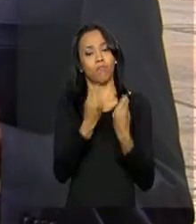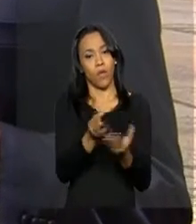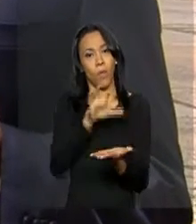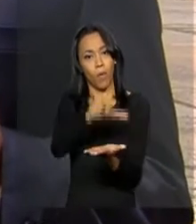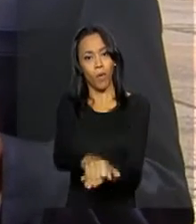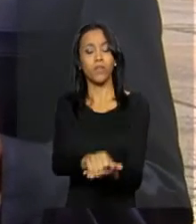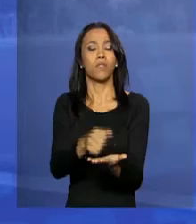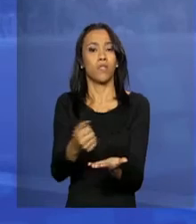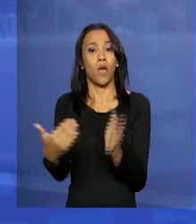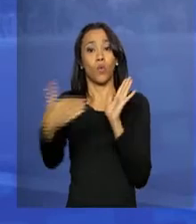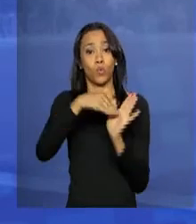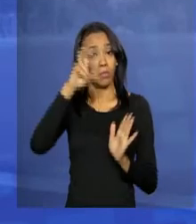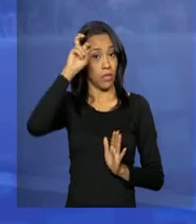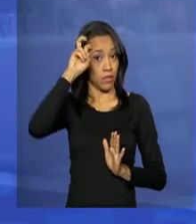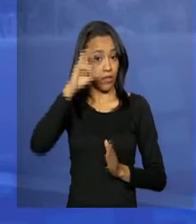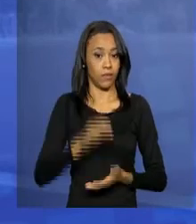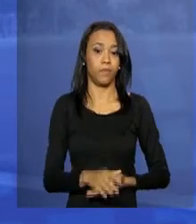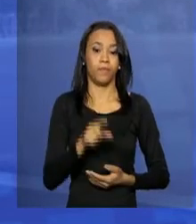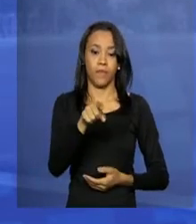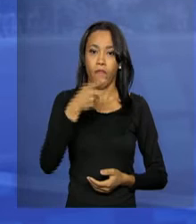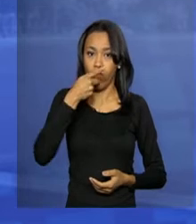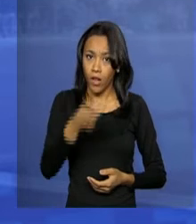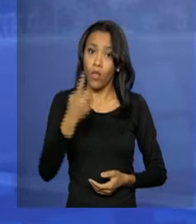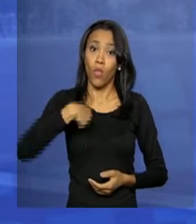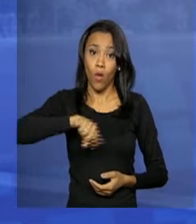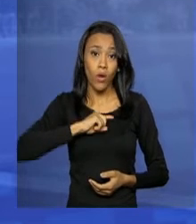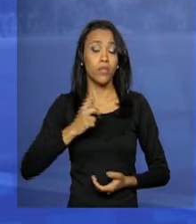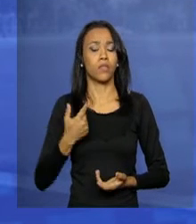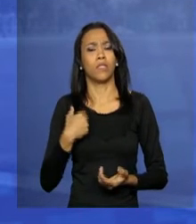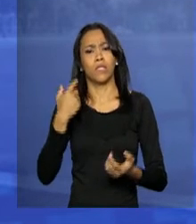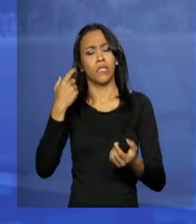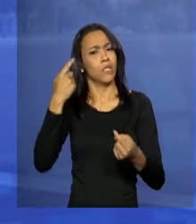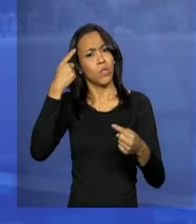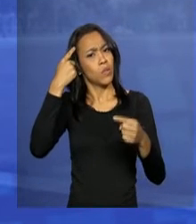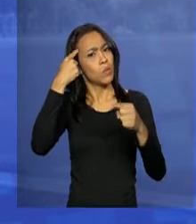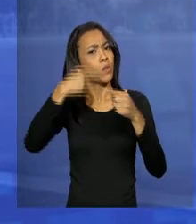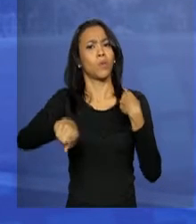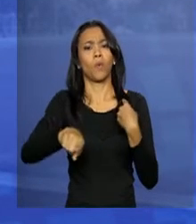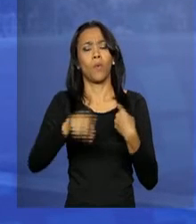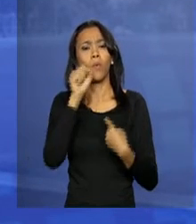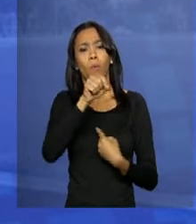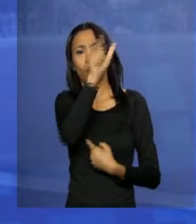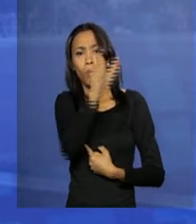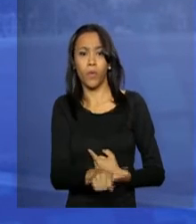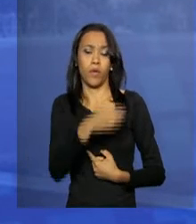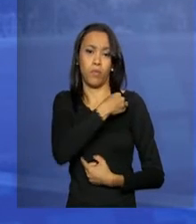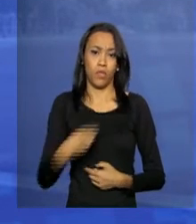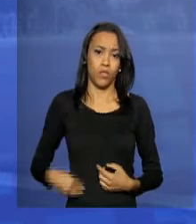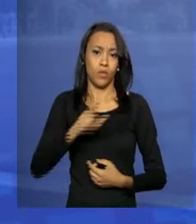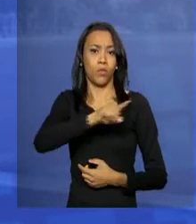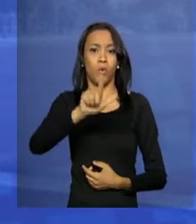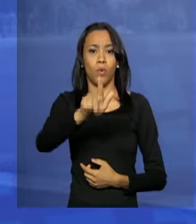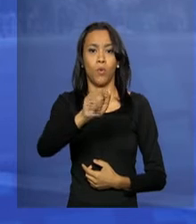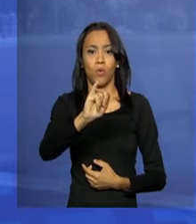última quinta-feira. Nós respeitosamente discordamos da decisão dada pelo ministro Gilmar Mendes. Em primeiro lugar, porque